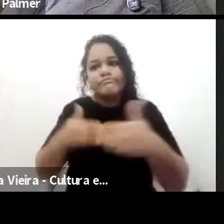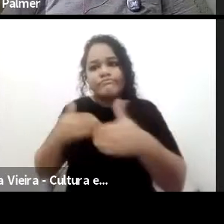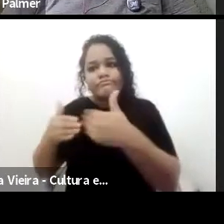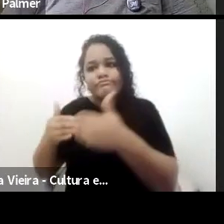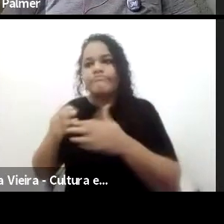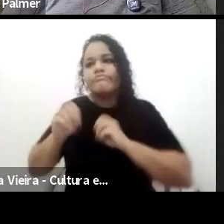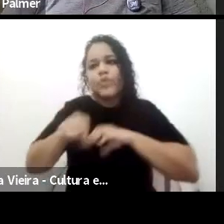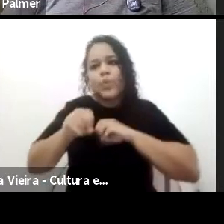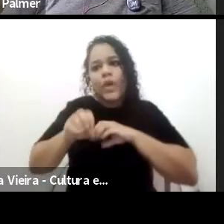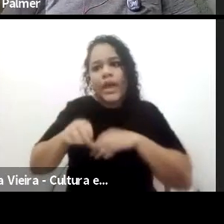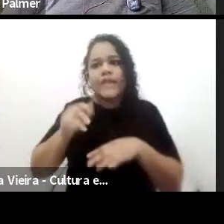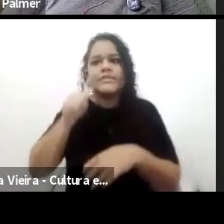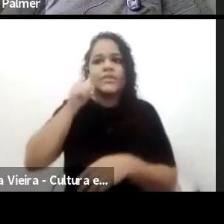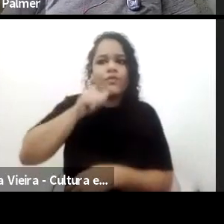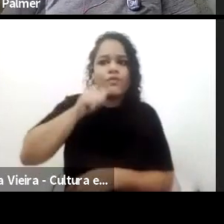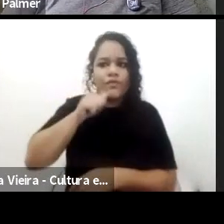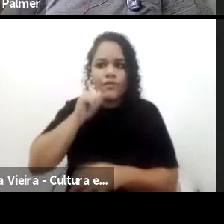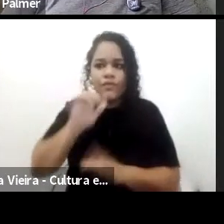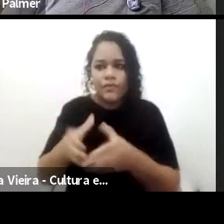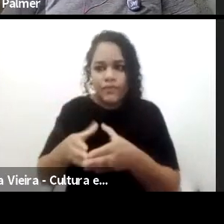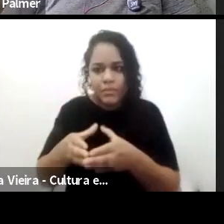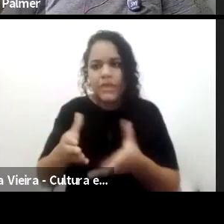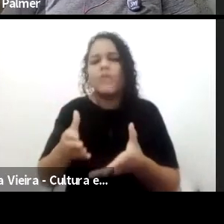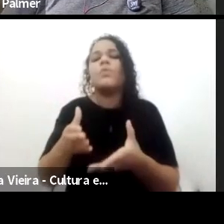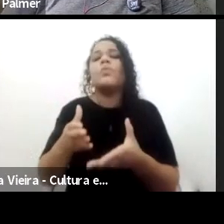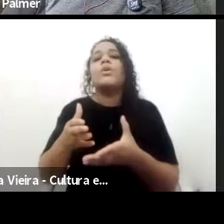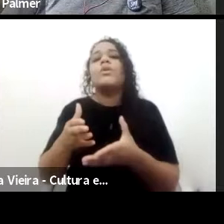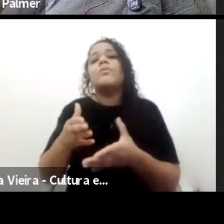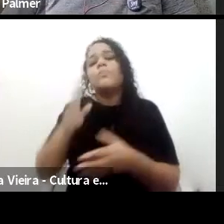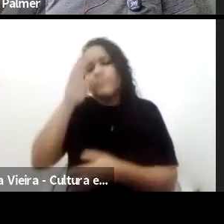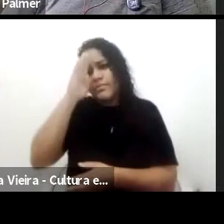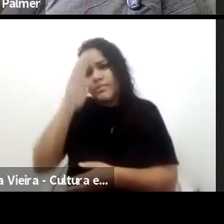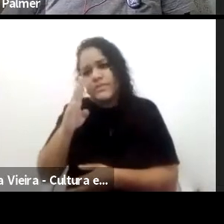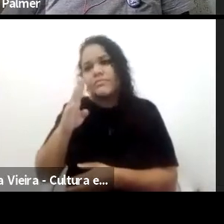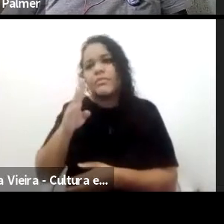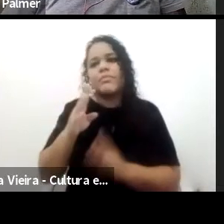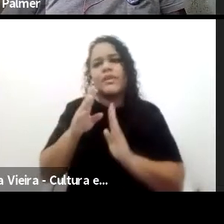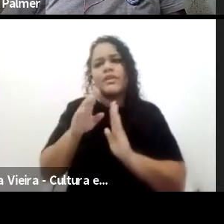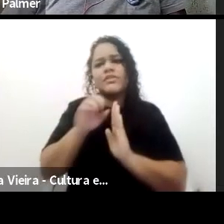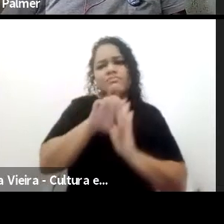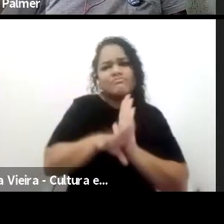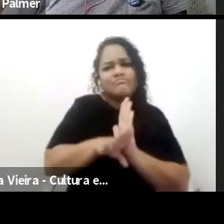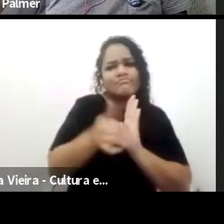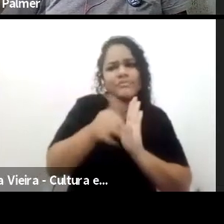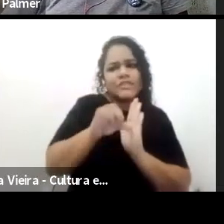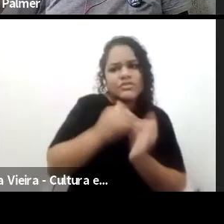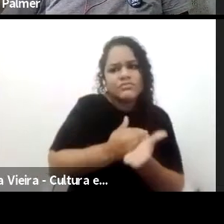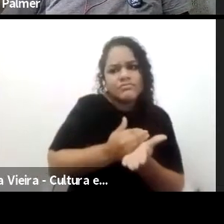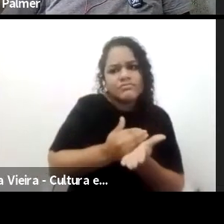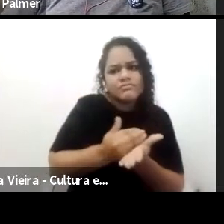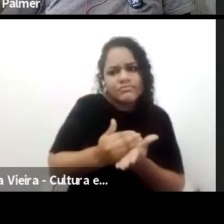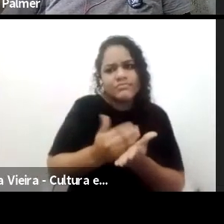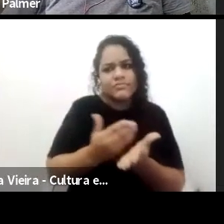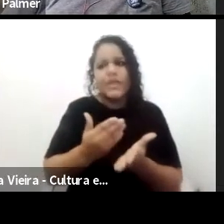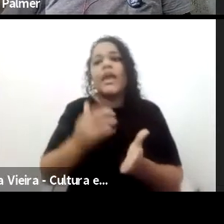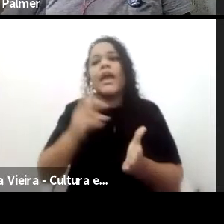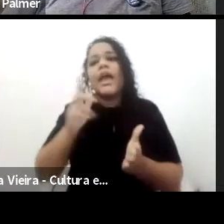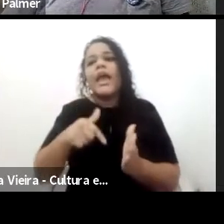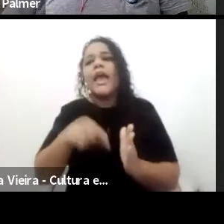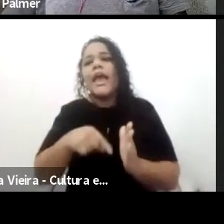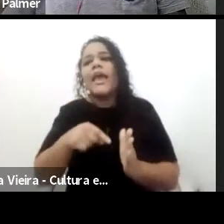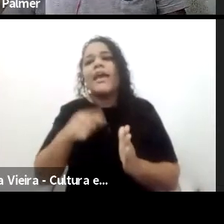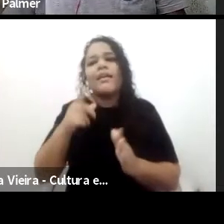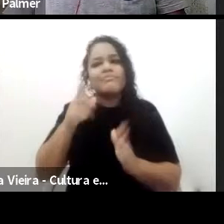nesse início de XIX, meados de XIX, a ideia de preparação da mulher para o matrimônio, para a matrimonialidade.